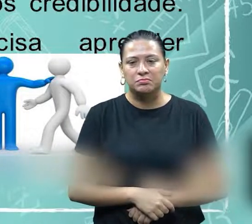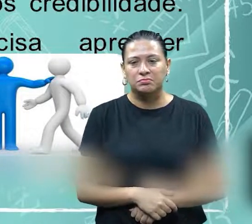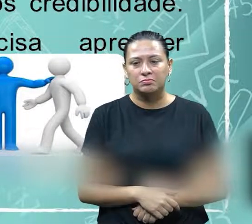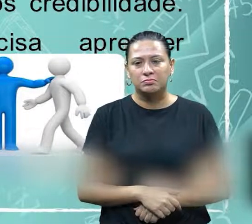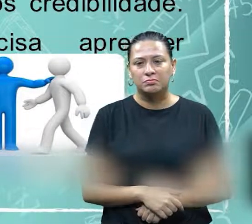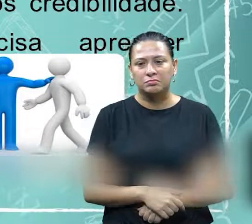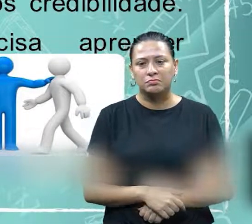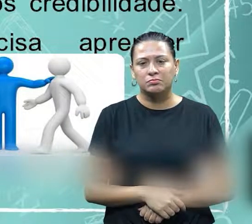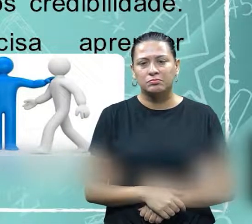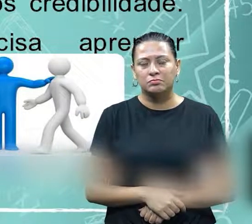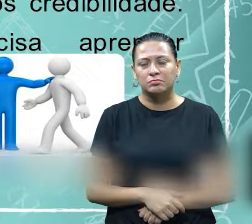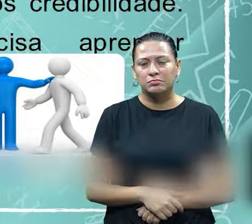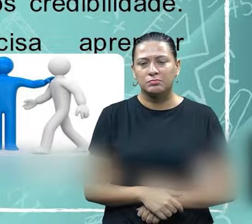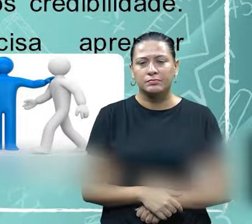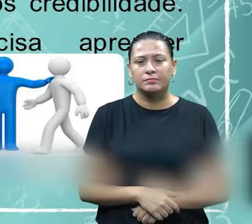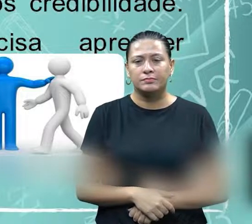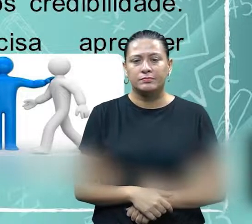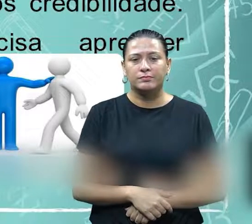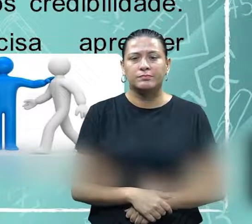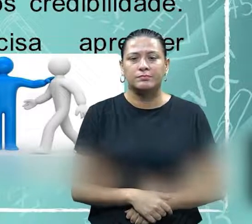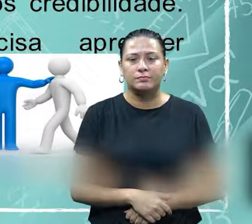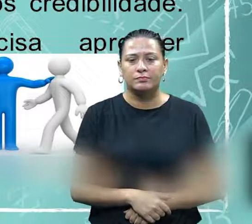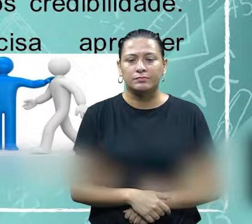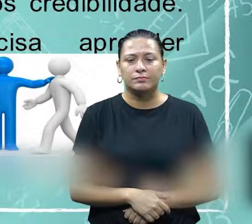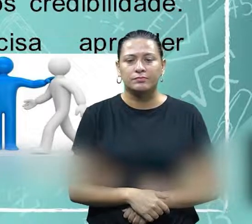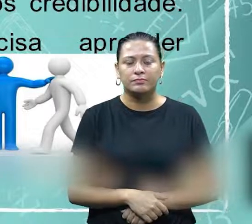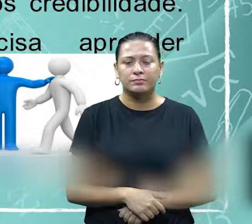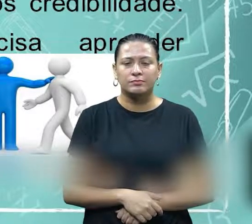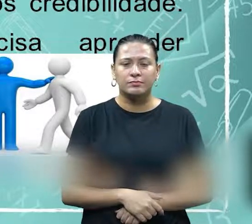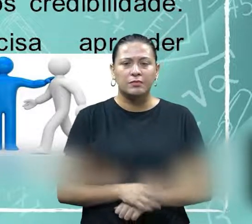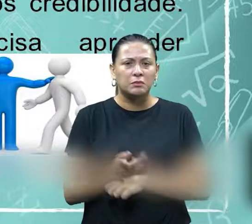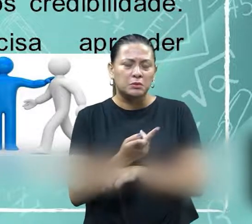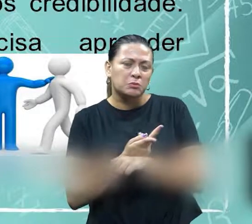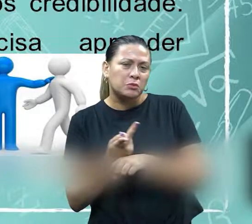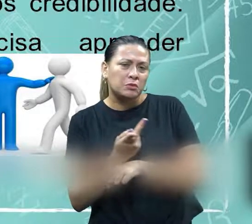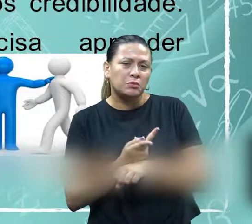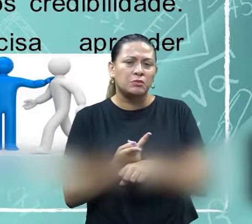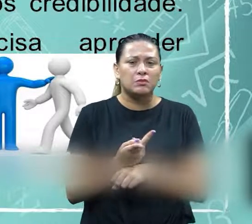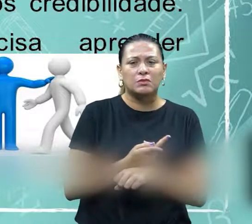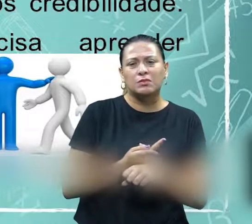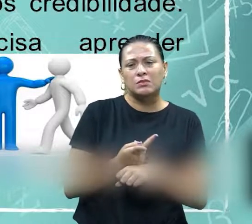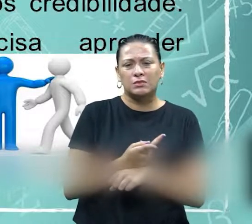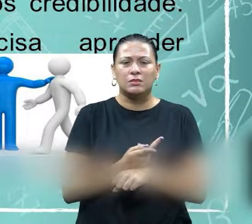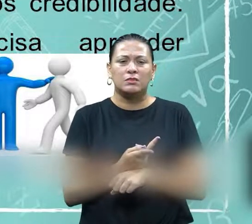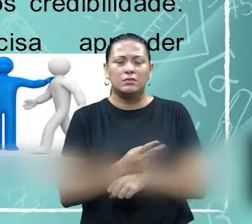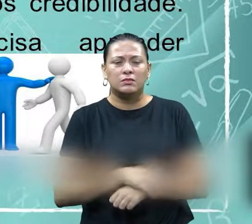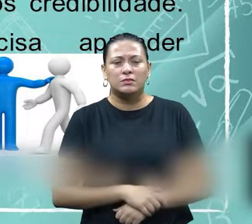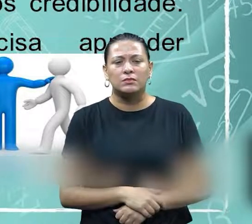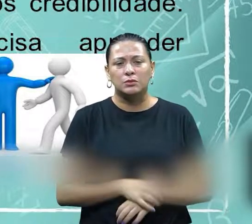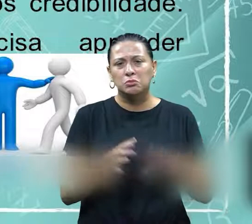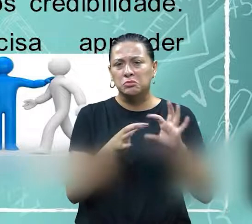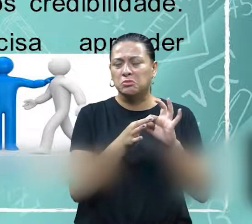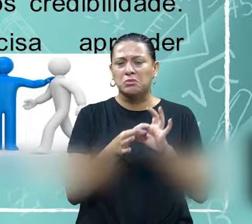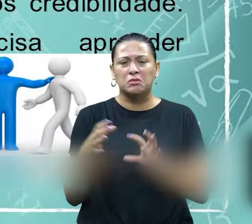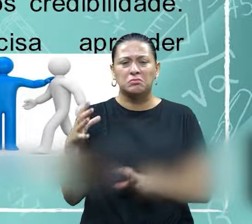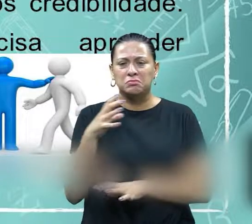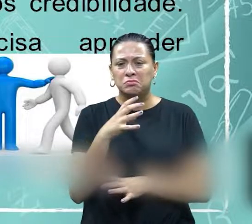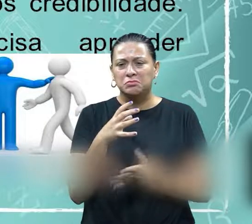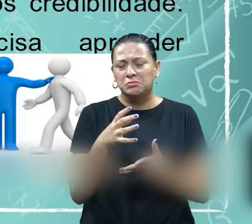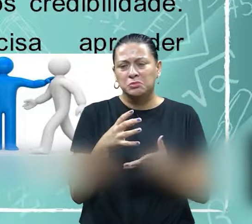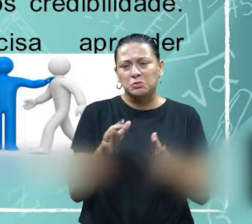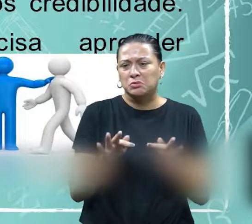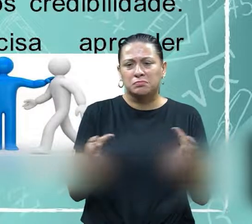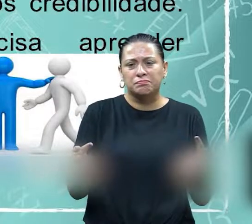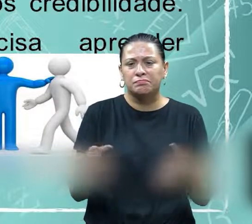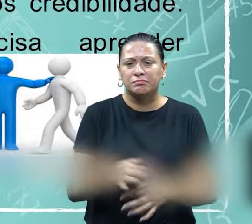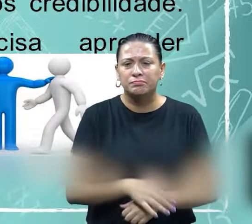fosse passando... como se ele buscasse situações bastante rápido, né? E muitas das vezes aqui, eles